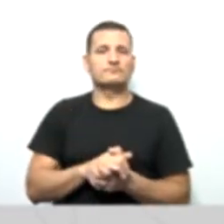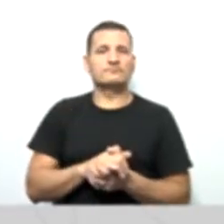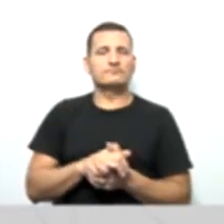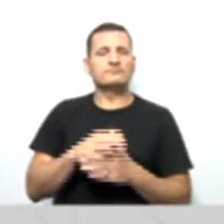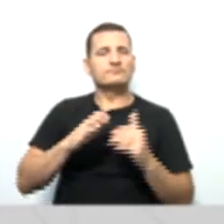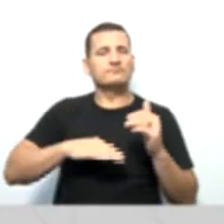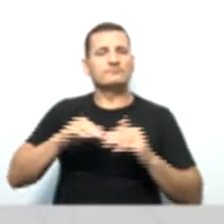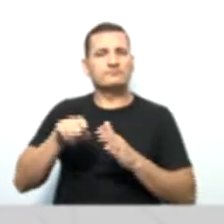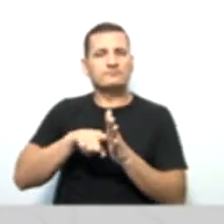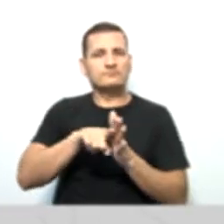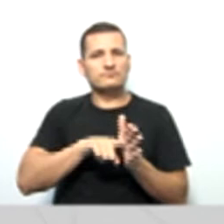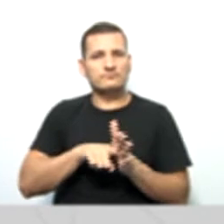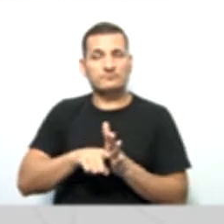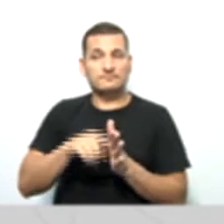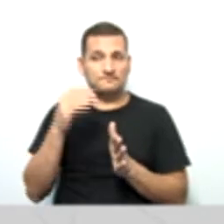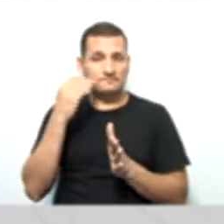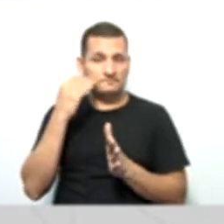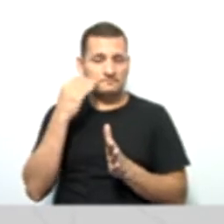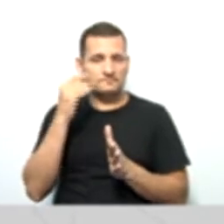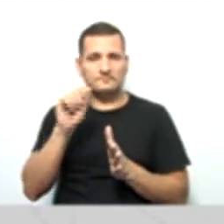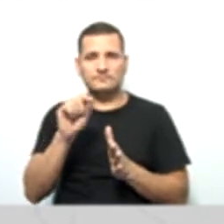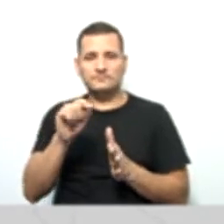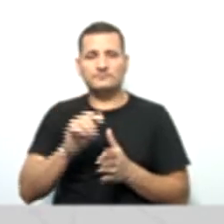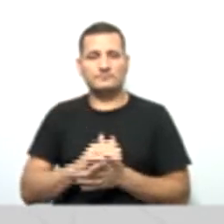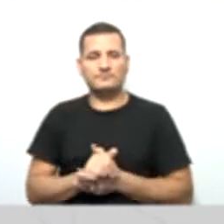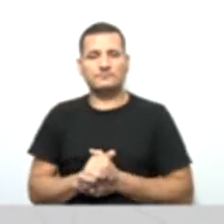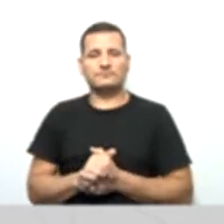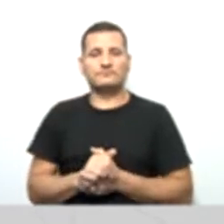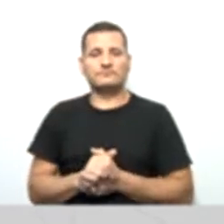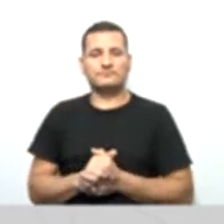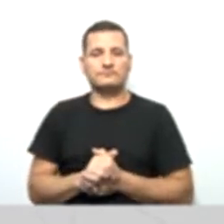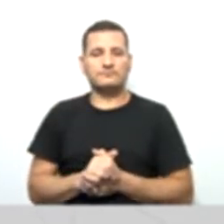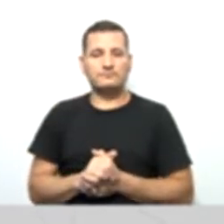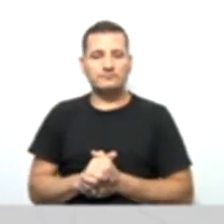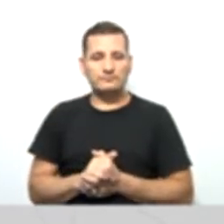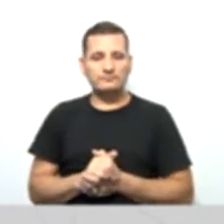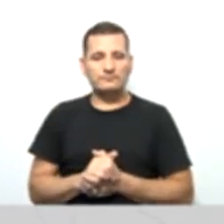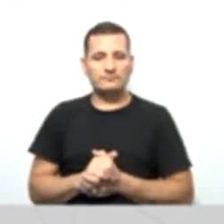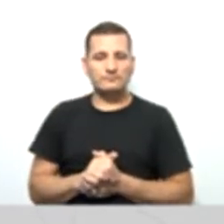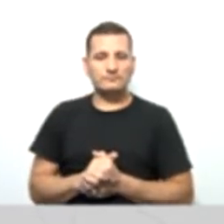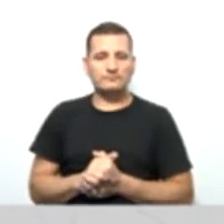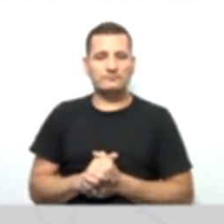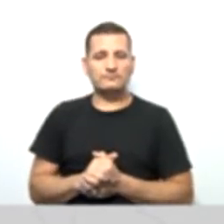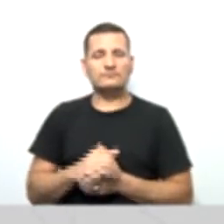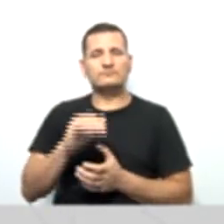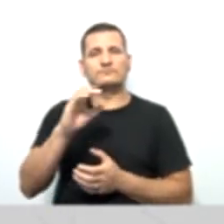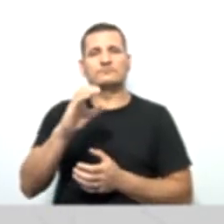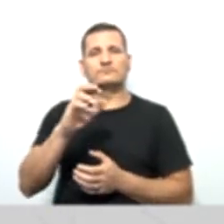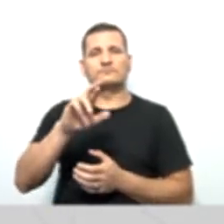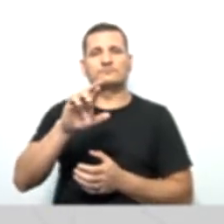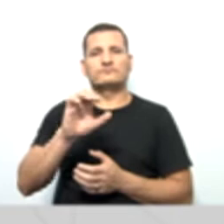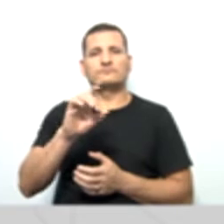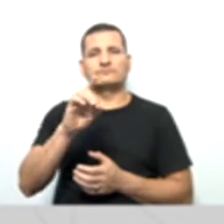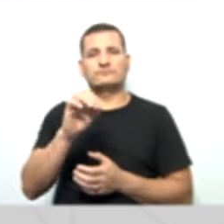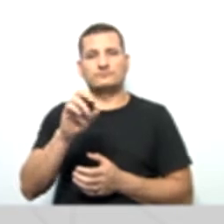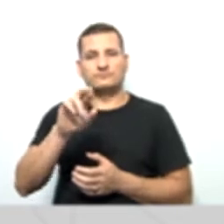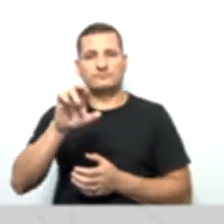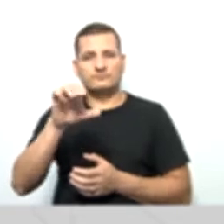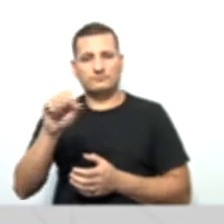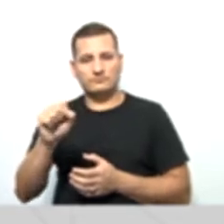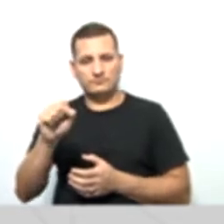Olha só o que o auditor deve verificar nas contas do passivo. Credores por funcionamento, credores por